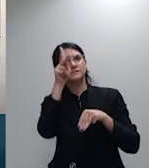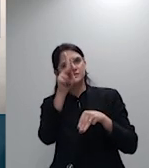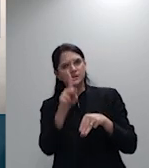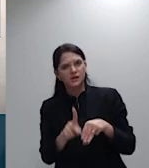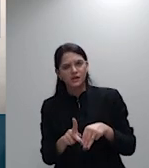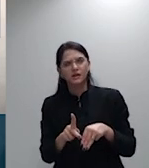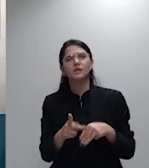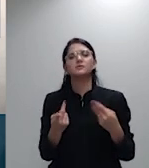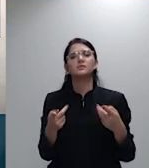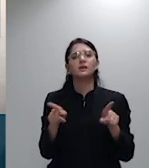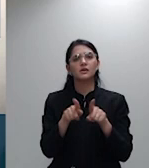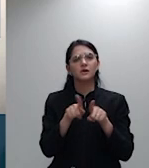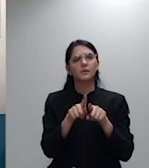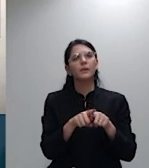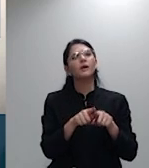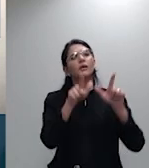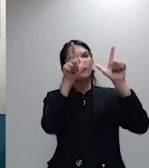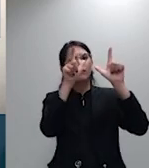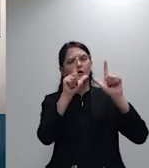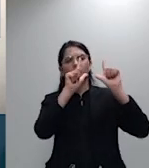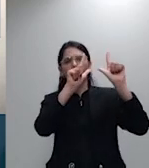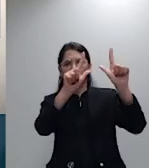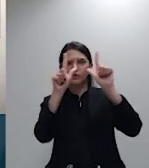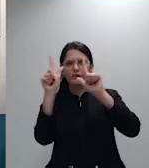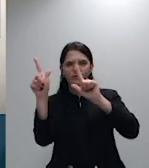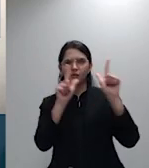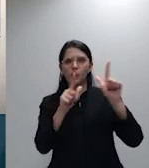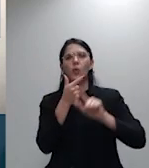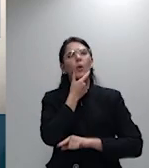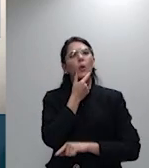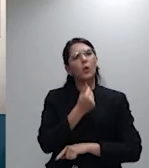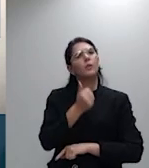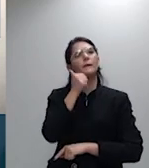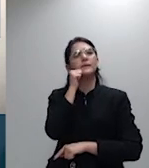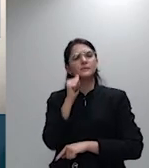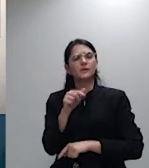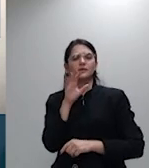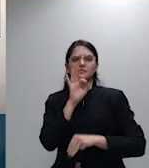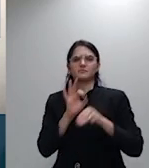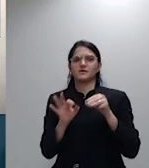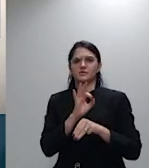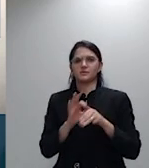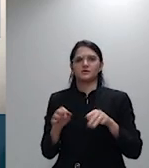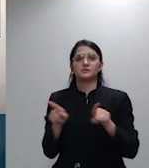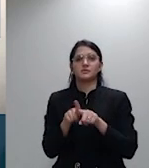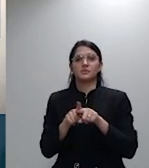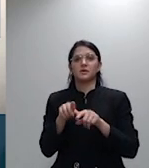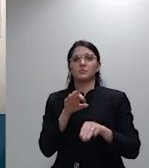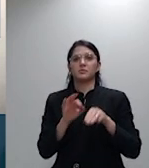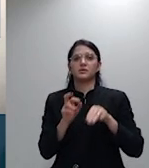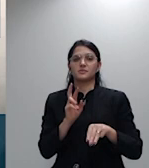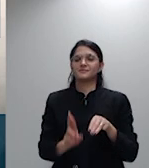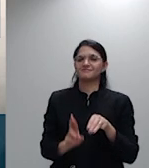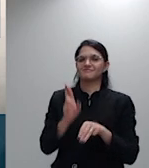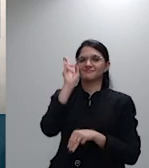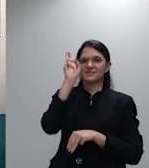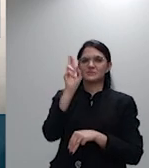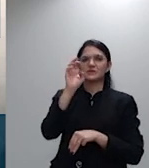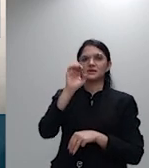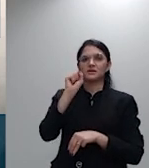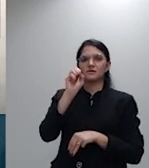ministros eminente ministro relator Sanseverino senhor procurador geral da